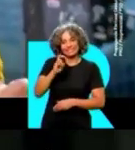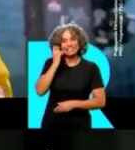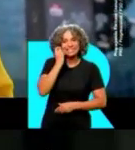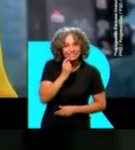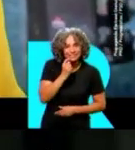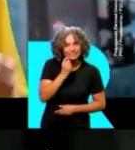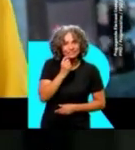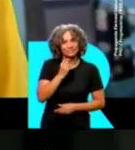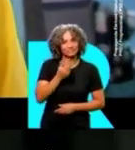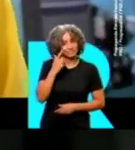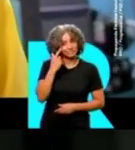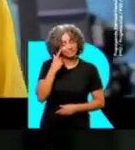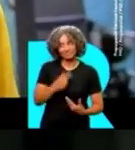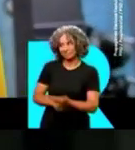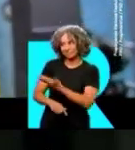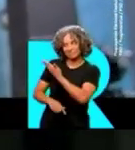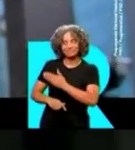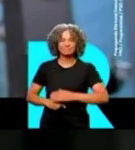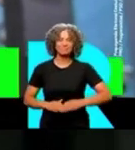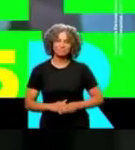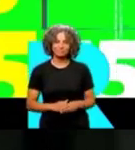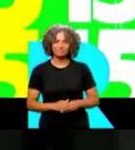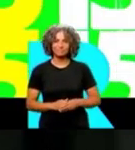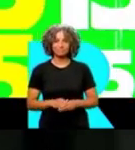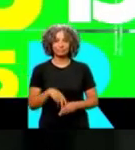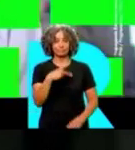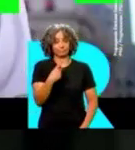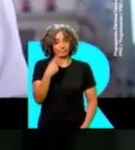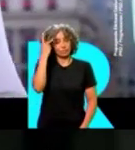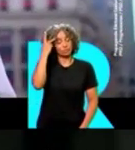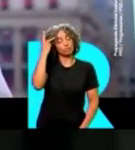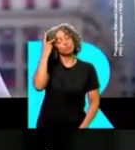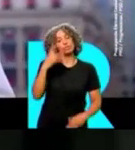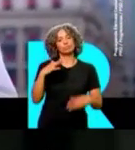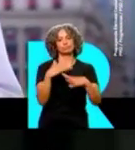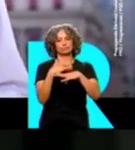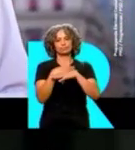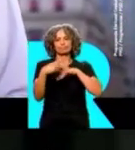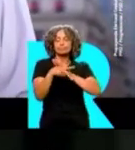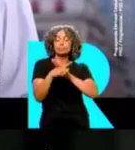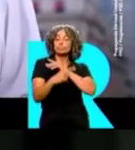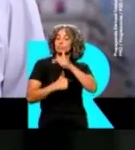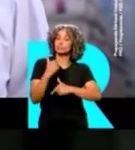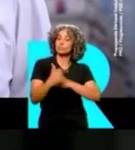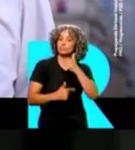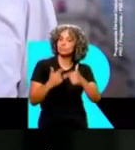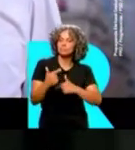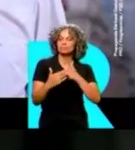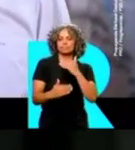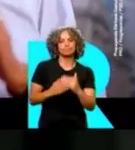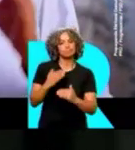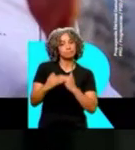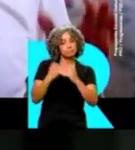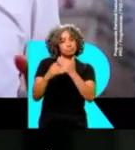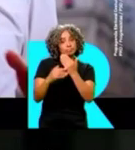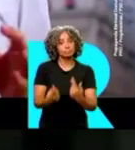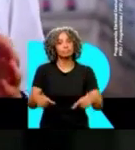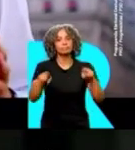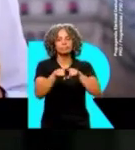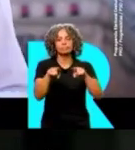15, vote em Ricardo Nunes. Fala aí, meu prefeito. São Paulo é a cidade do trabalho, a cidade do